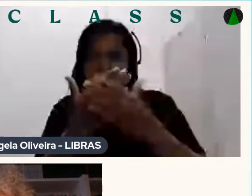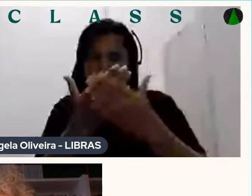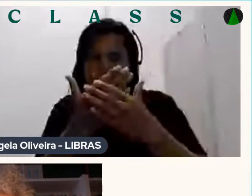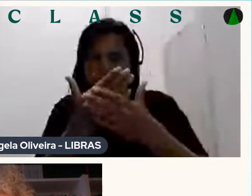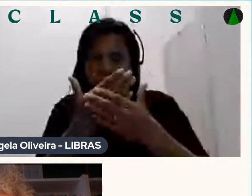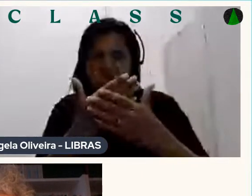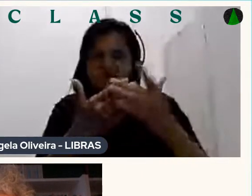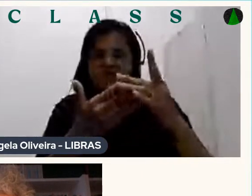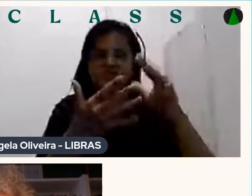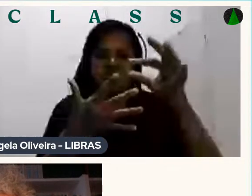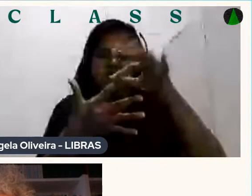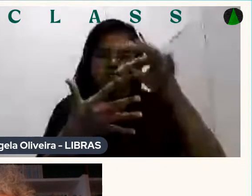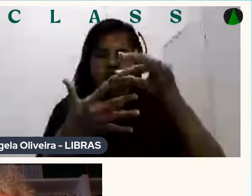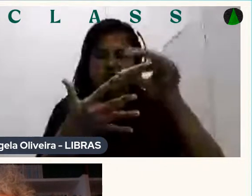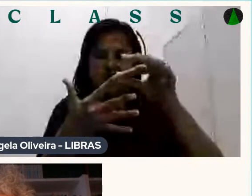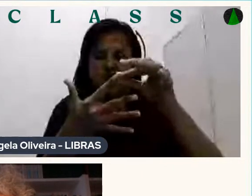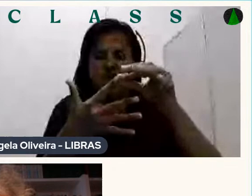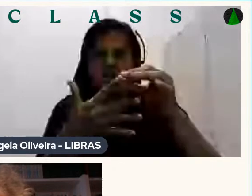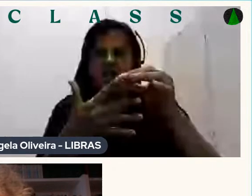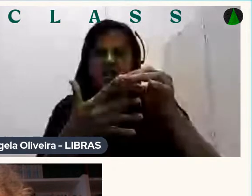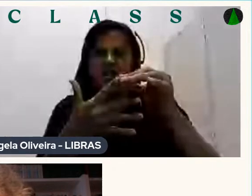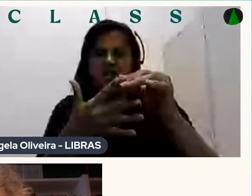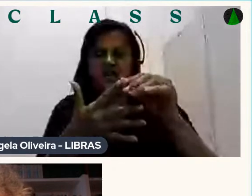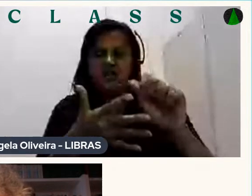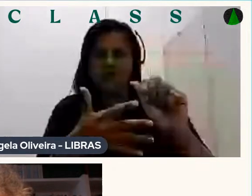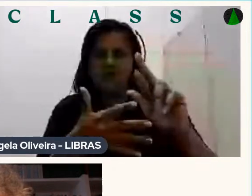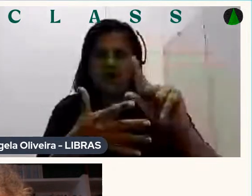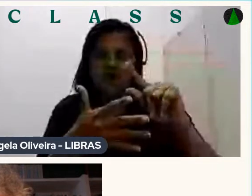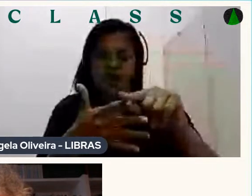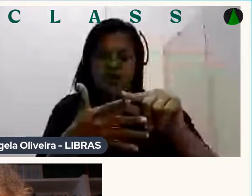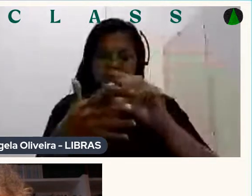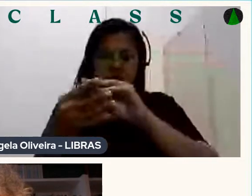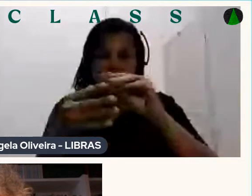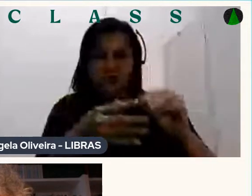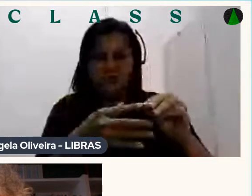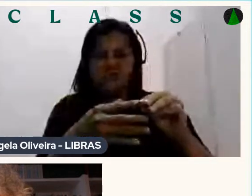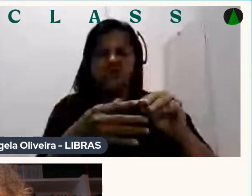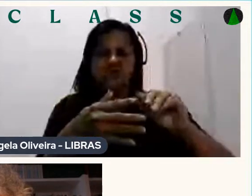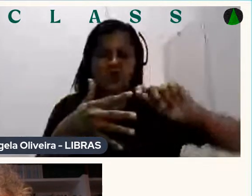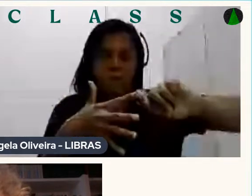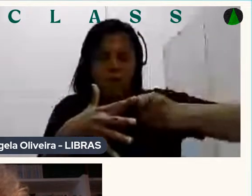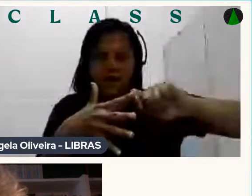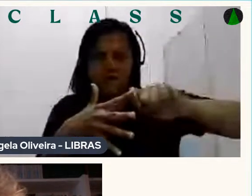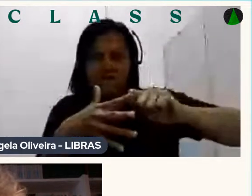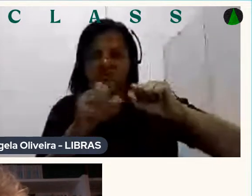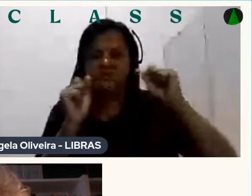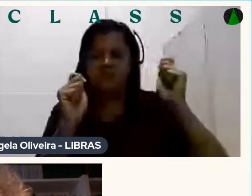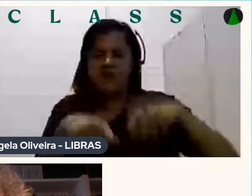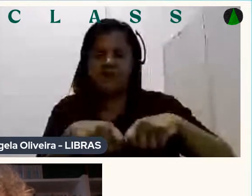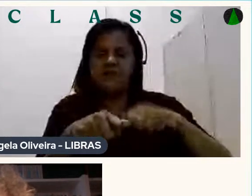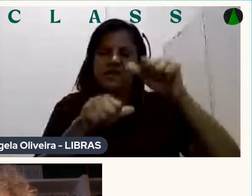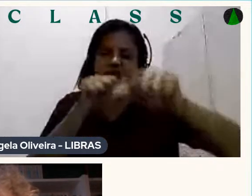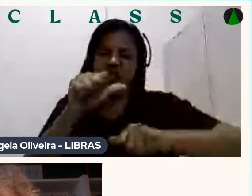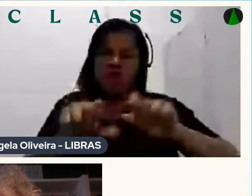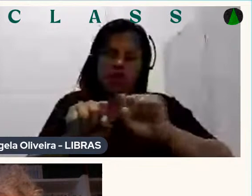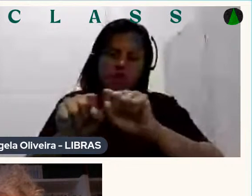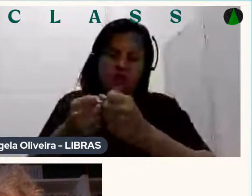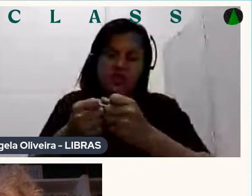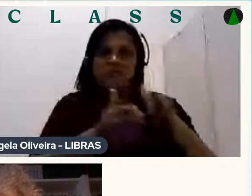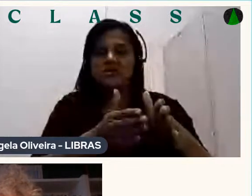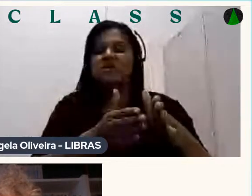Com substituição São parafusos Que permite a troca Quando quebra Na verdade É um processo Que durante a animação É feito o tempo todo